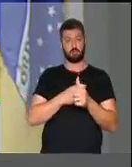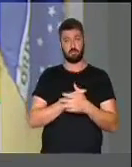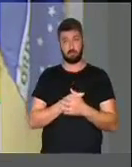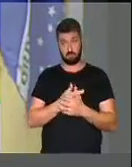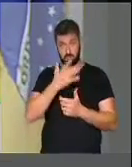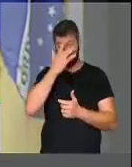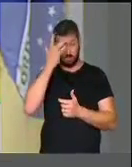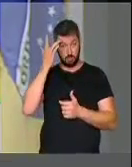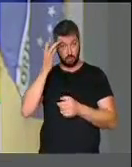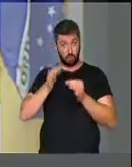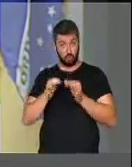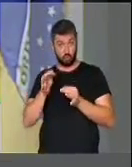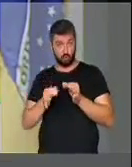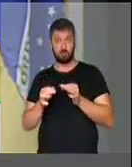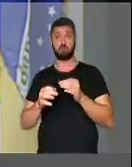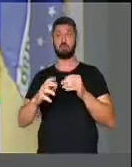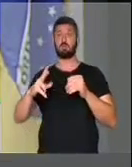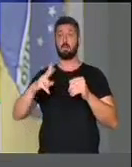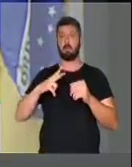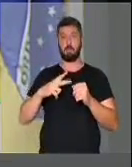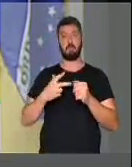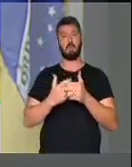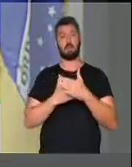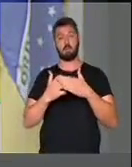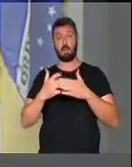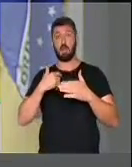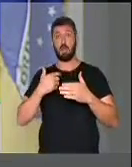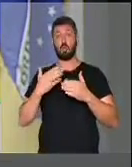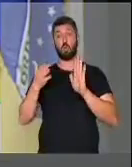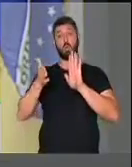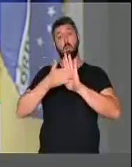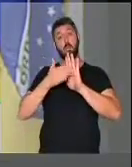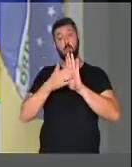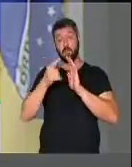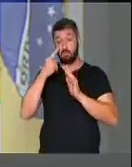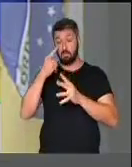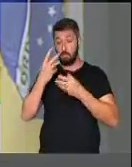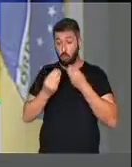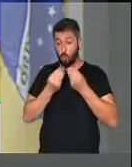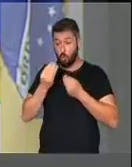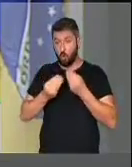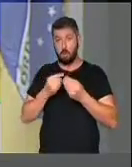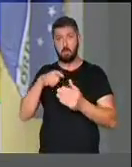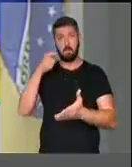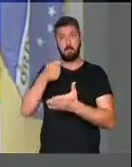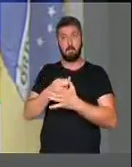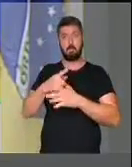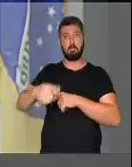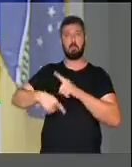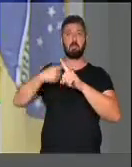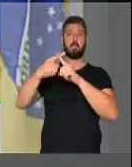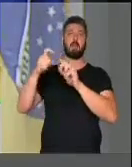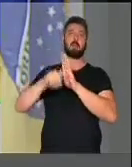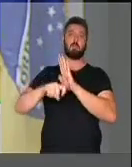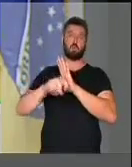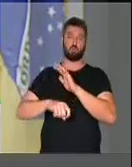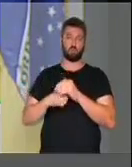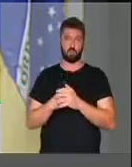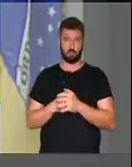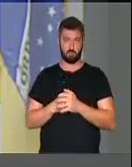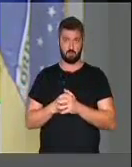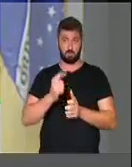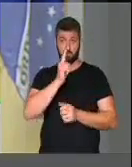As pessoas jurídicas e direito privado. Estou propondo uma fórmula de pagar mais os impostos.